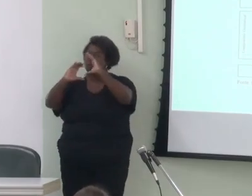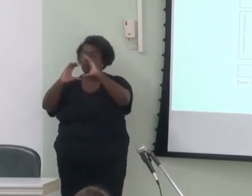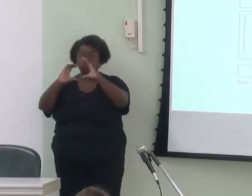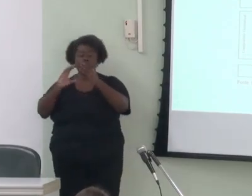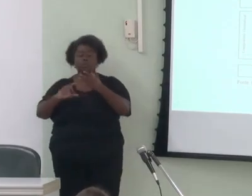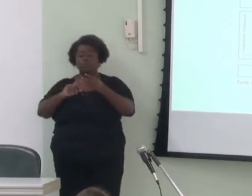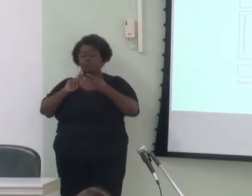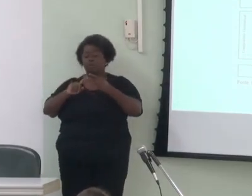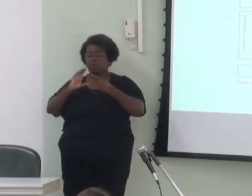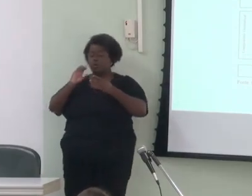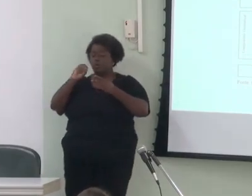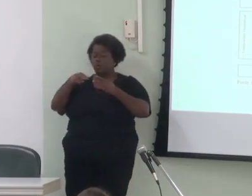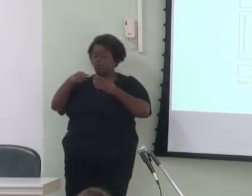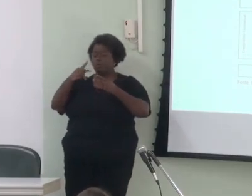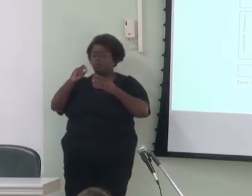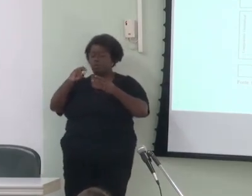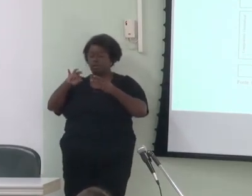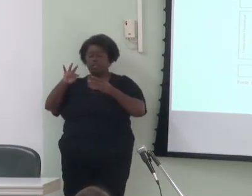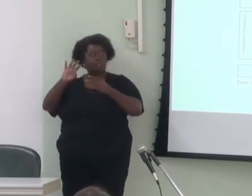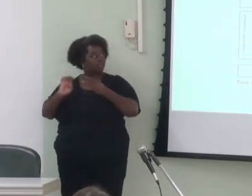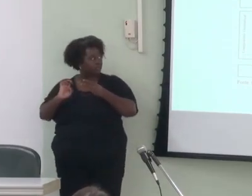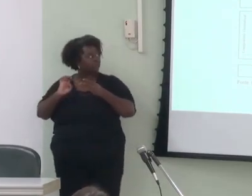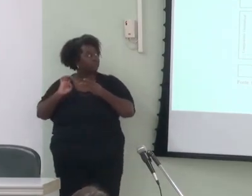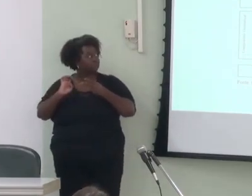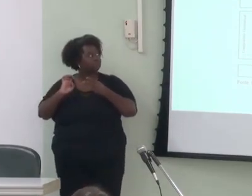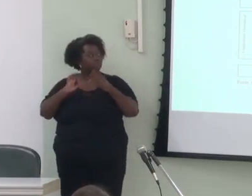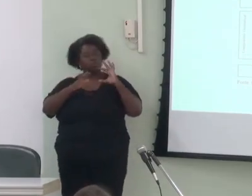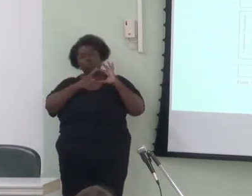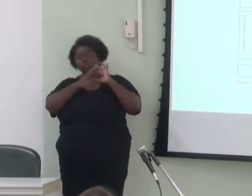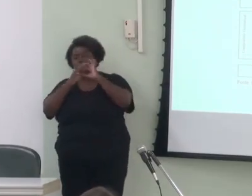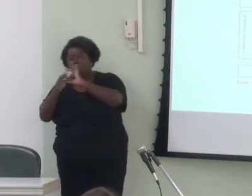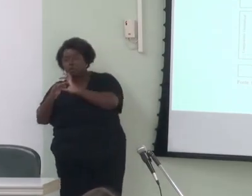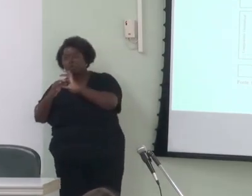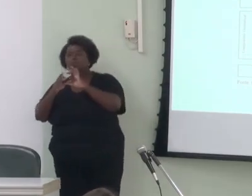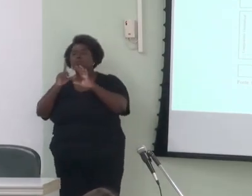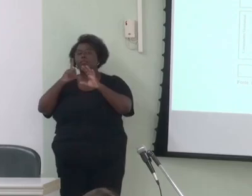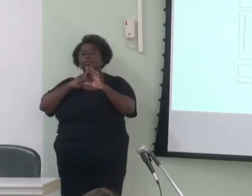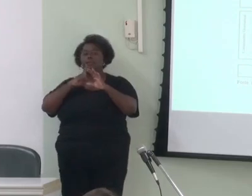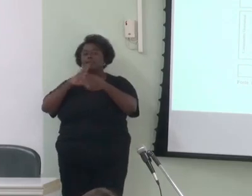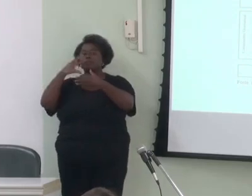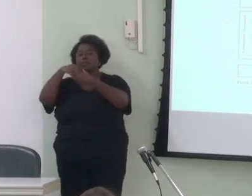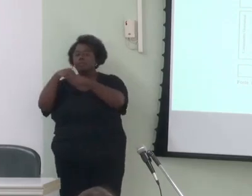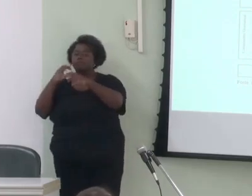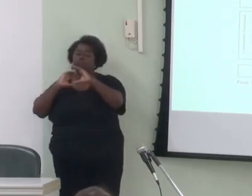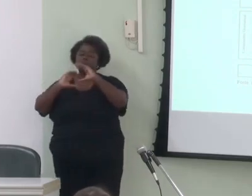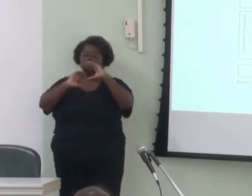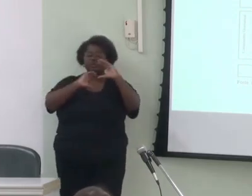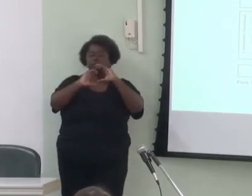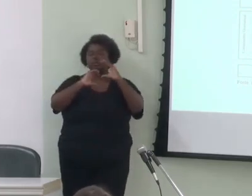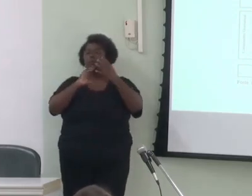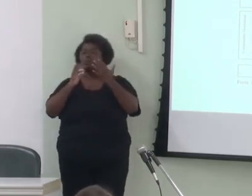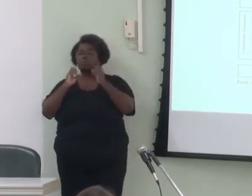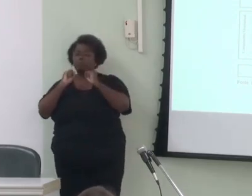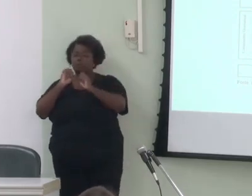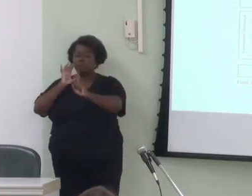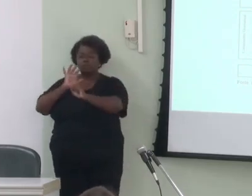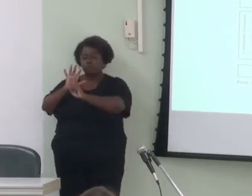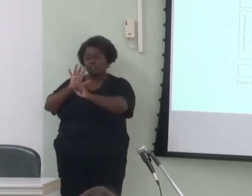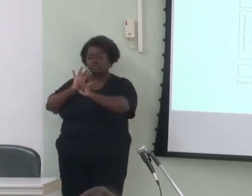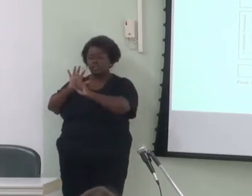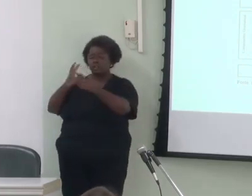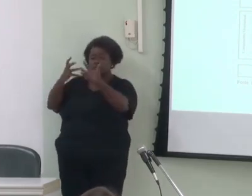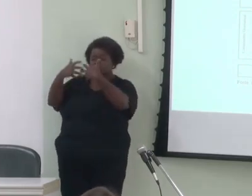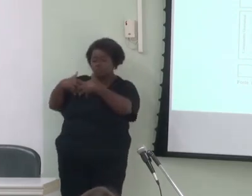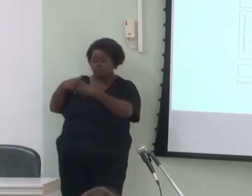onde se armazenam todos os aspectos da comunicação que podem influenciar o funcionamento do componente gramatical, e o